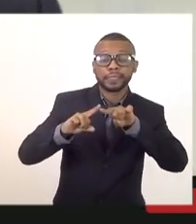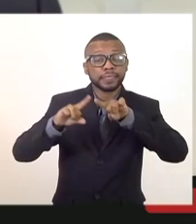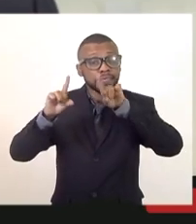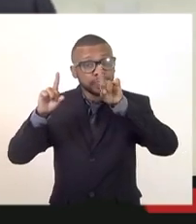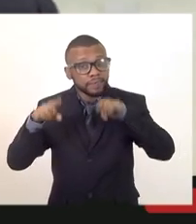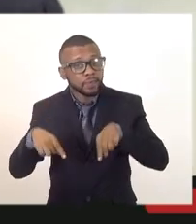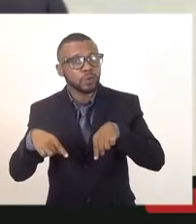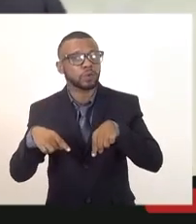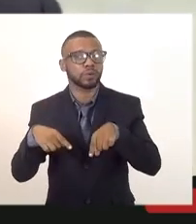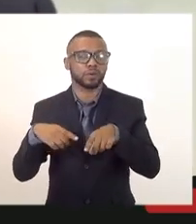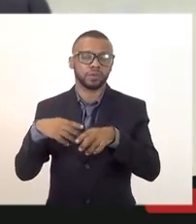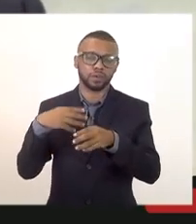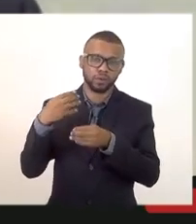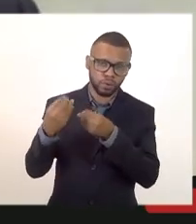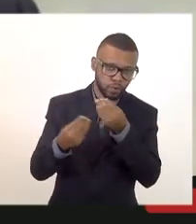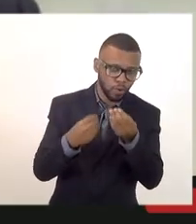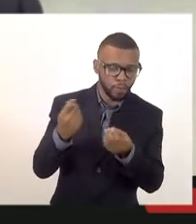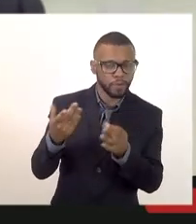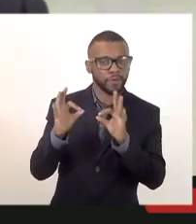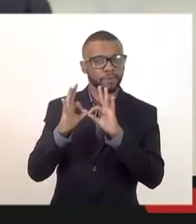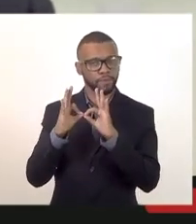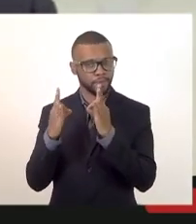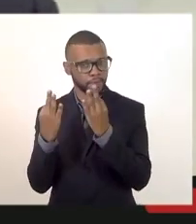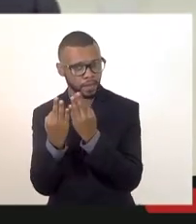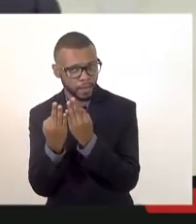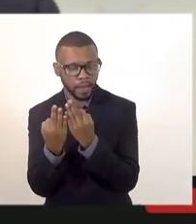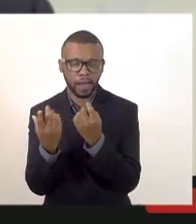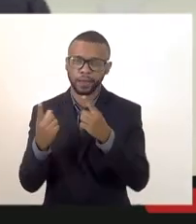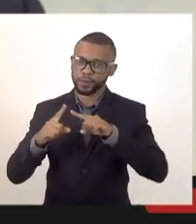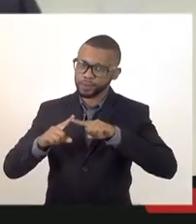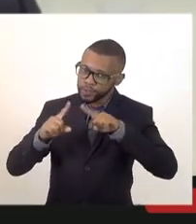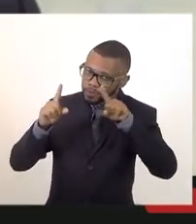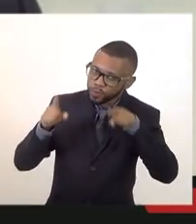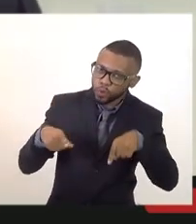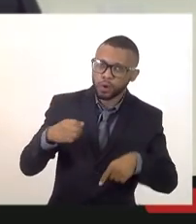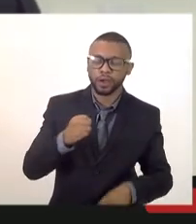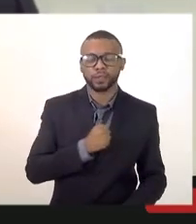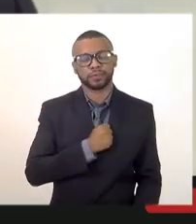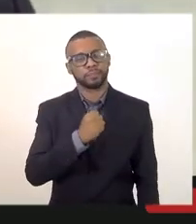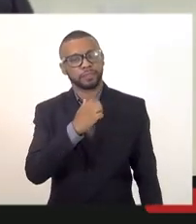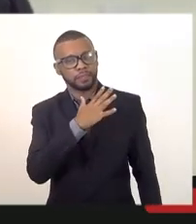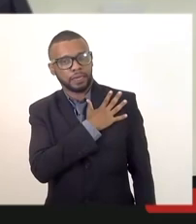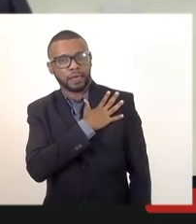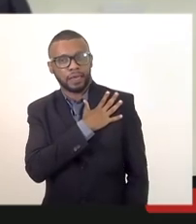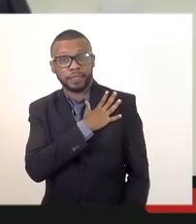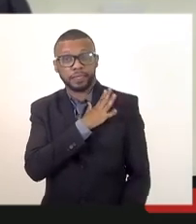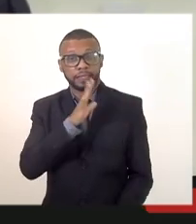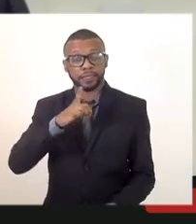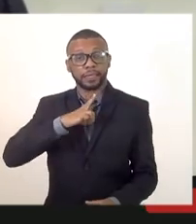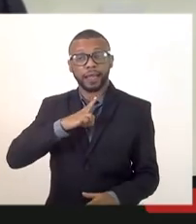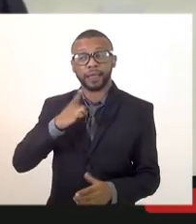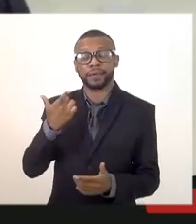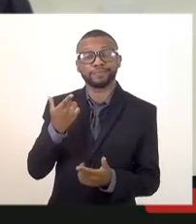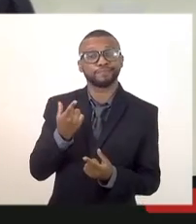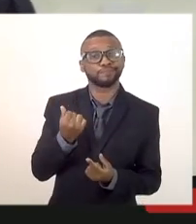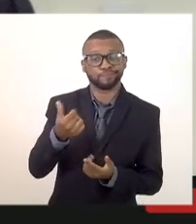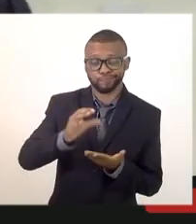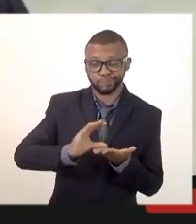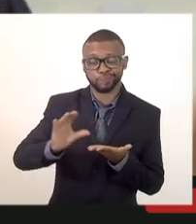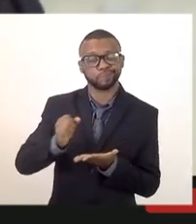como também atende aos familiares dos servidores militares você acaba tendo uma ampliação de despesa e de atendimento